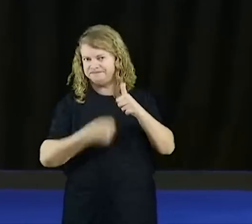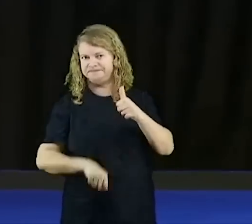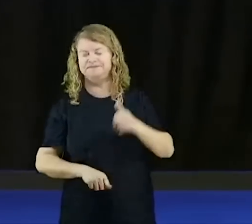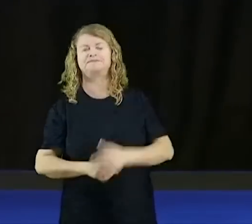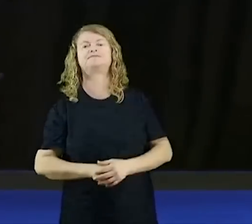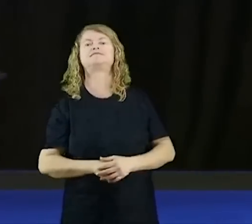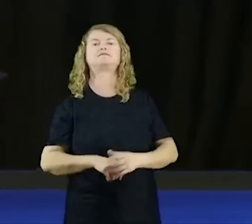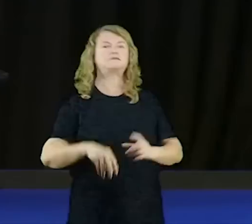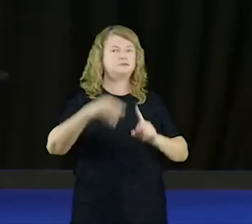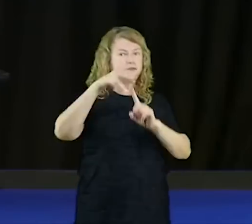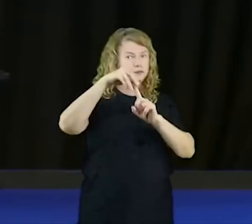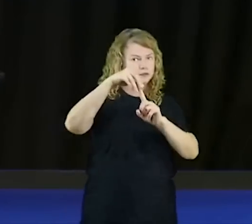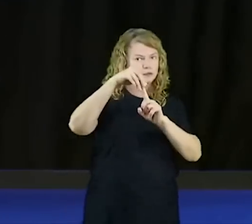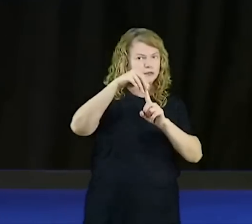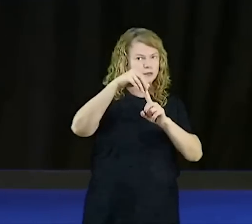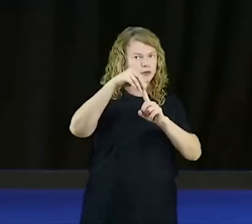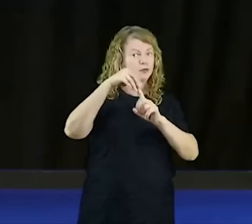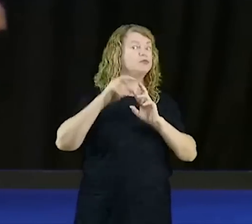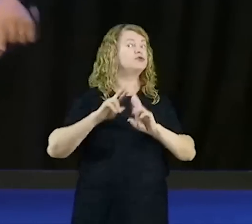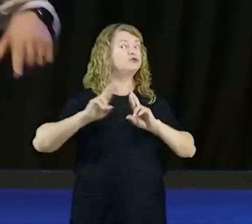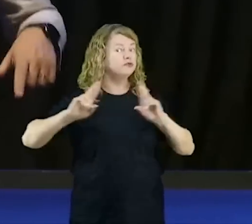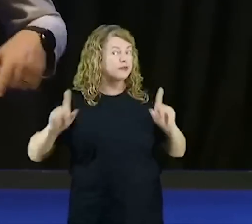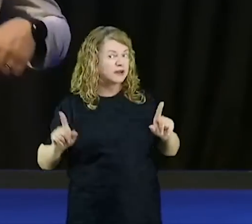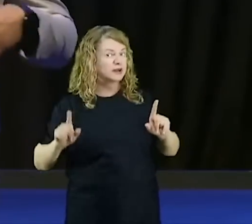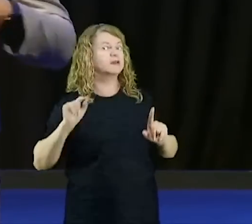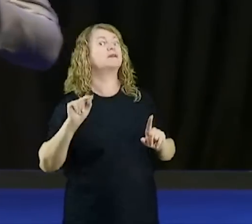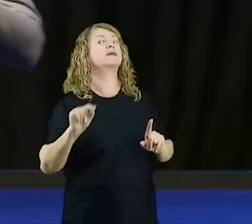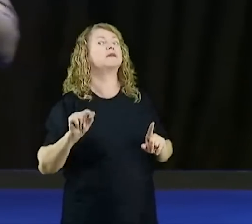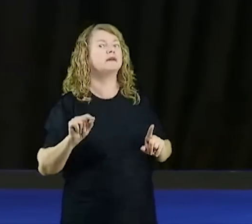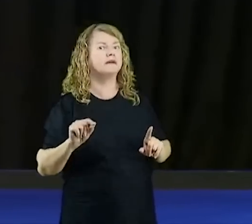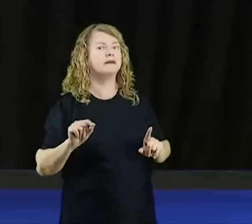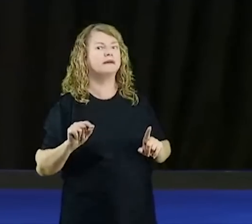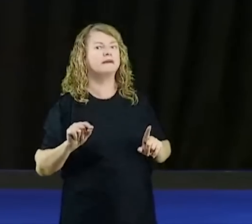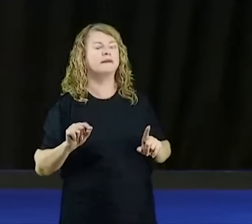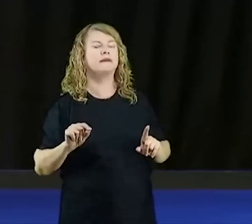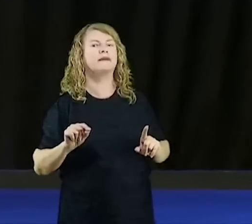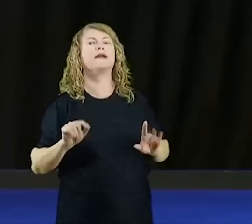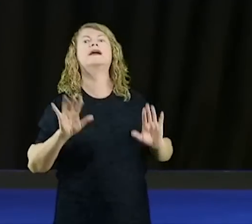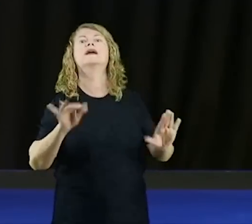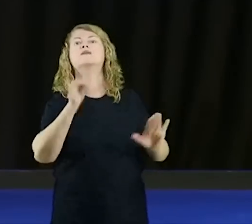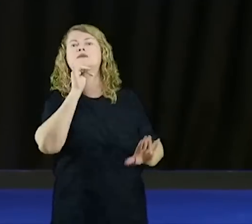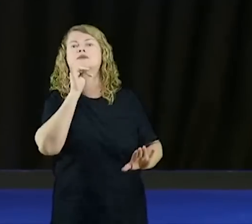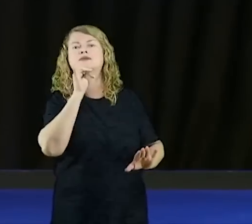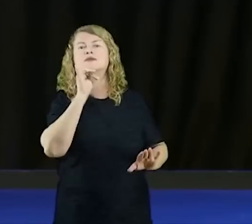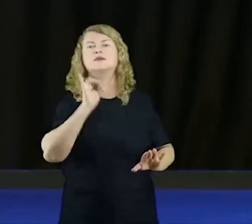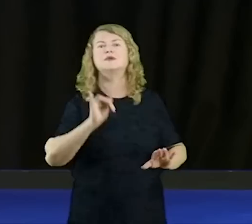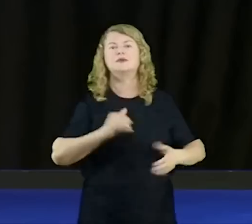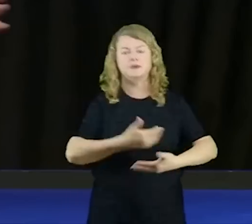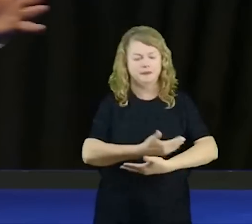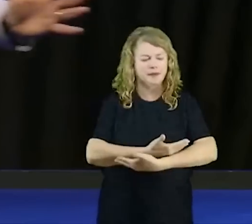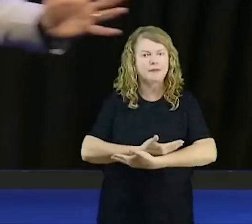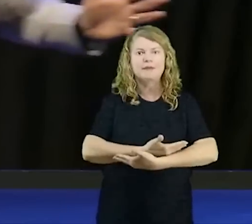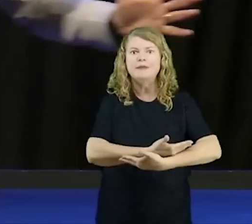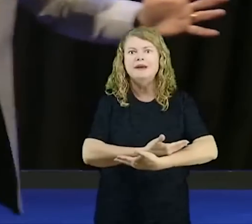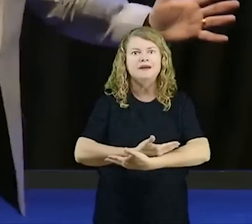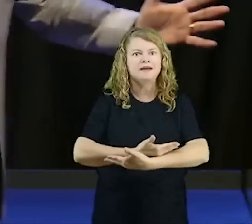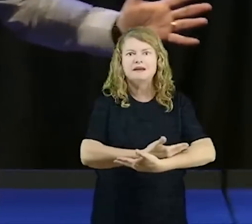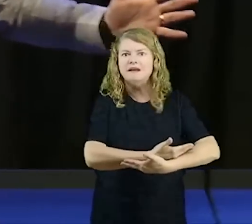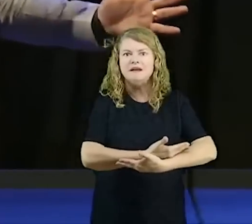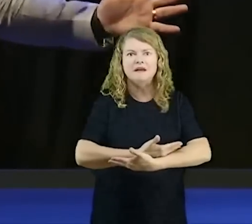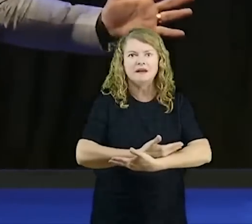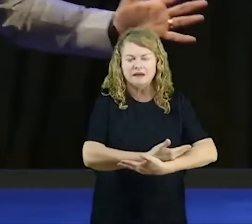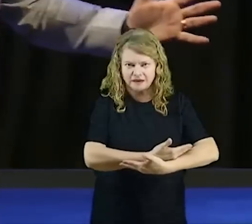exceção, qual é? São as chamadas consagrações infantis. É quando um bebê,